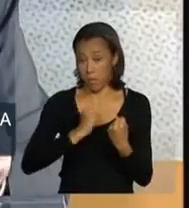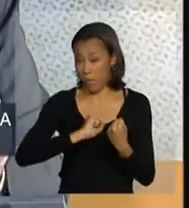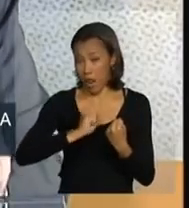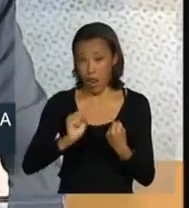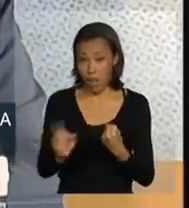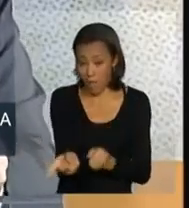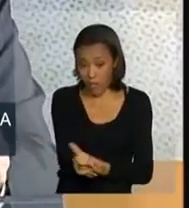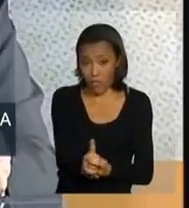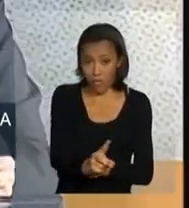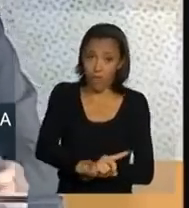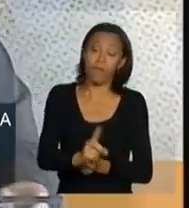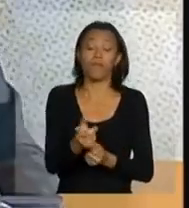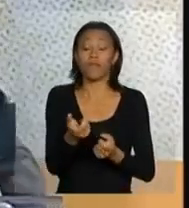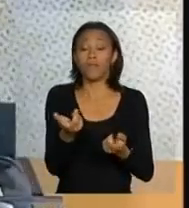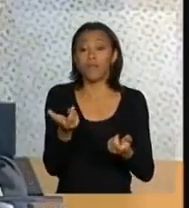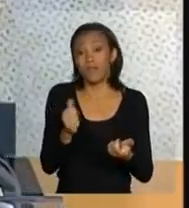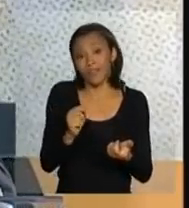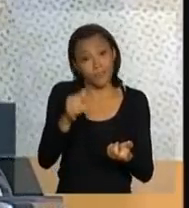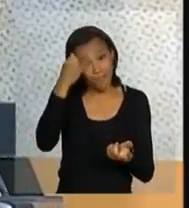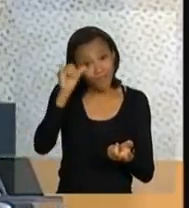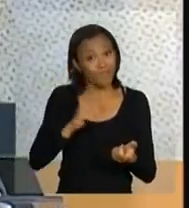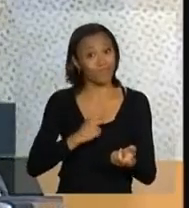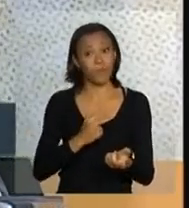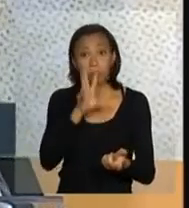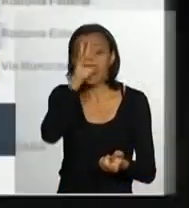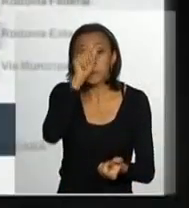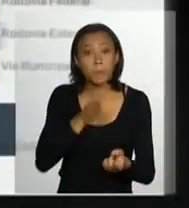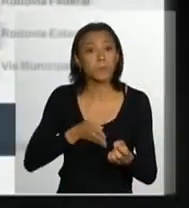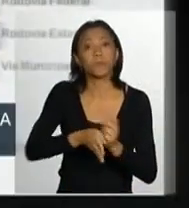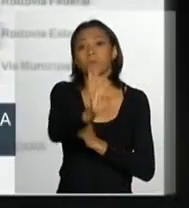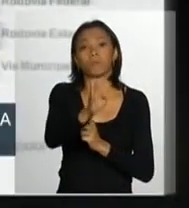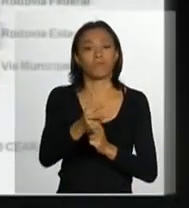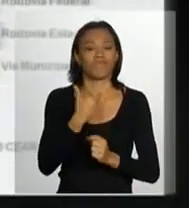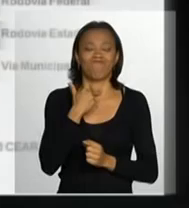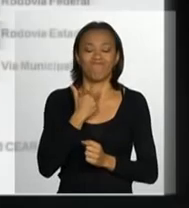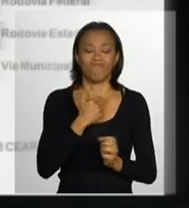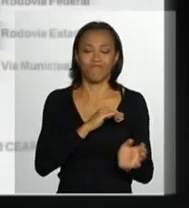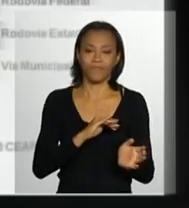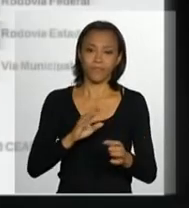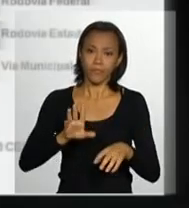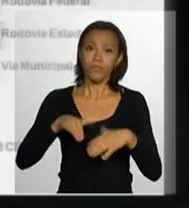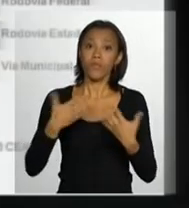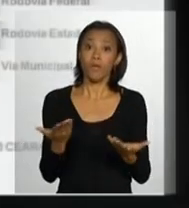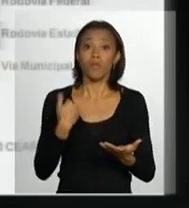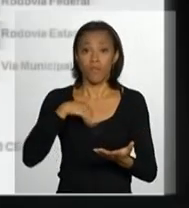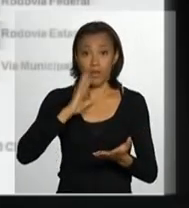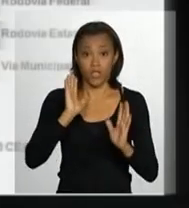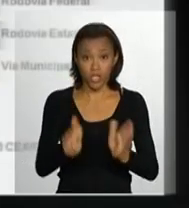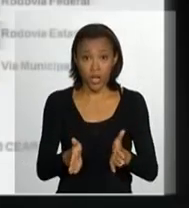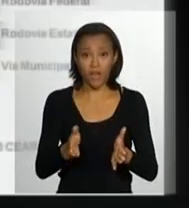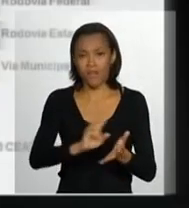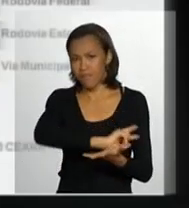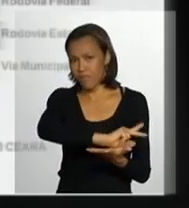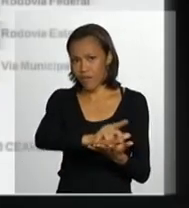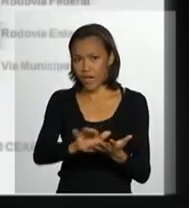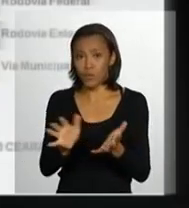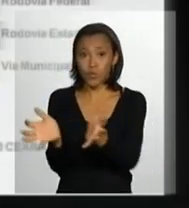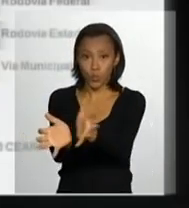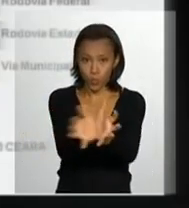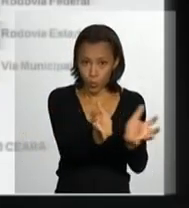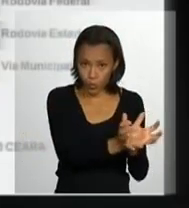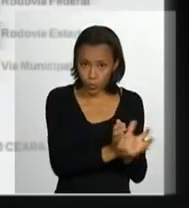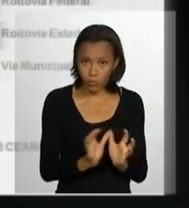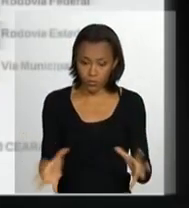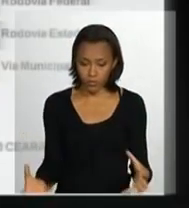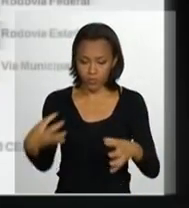ultrapassagens indevidas. Bem, como eu disse, essas operações serão realizadas por diversos órgãos, no